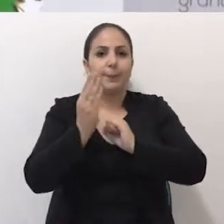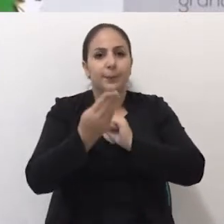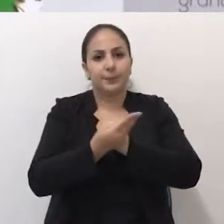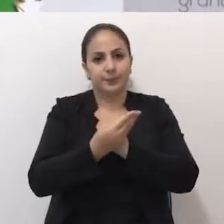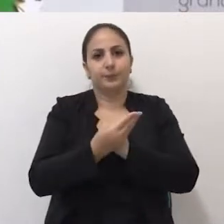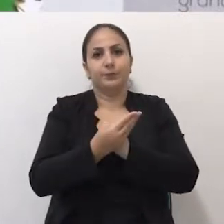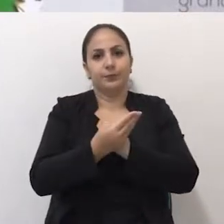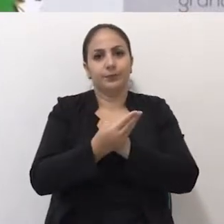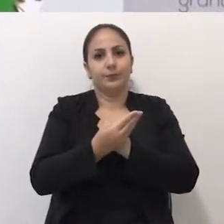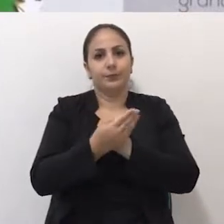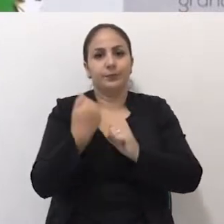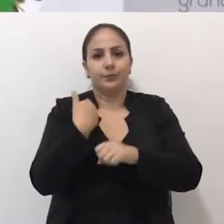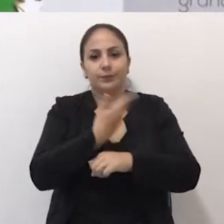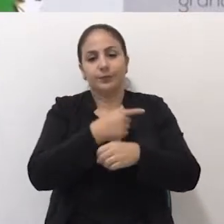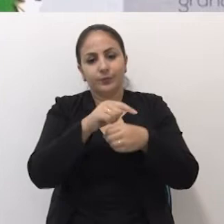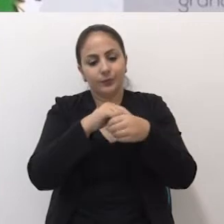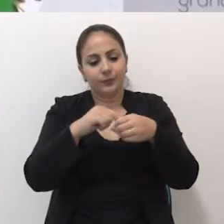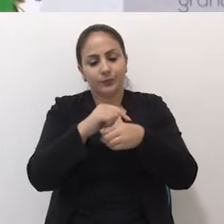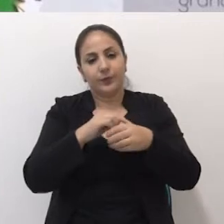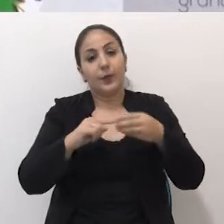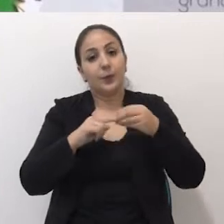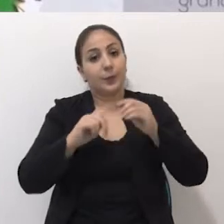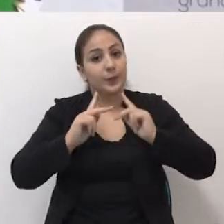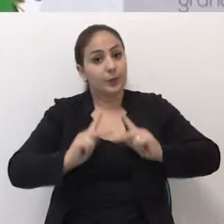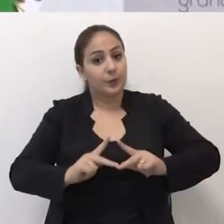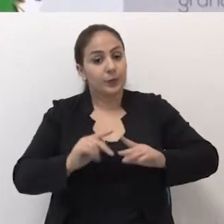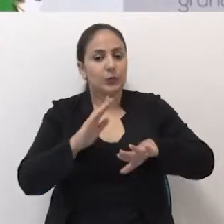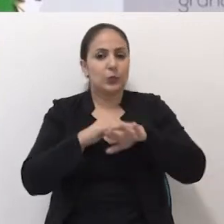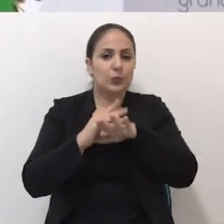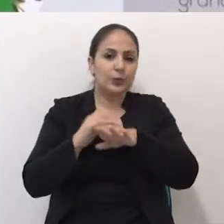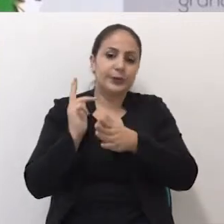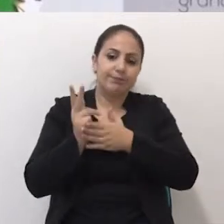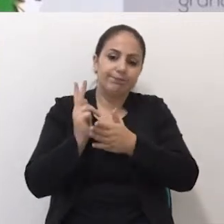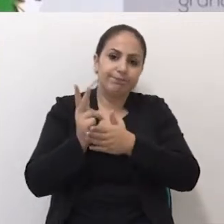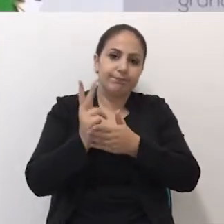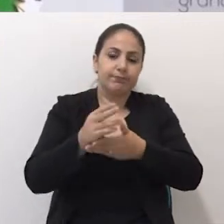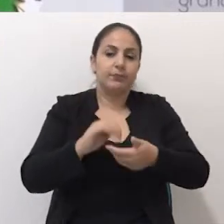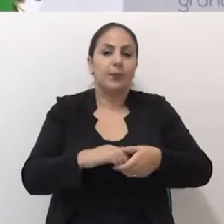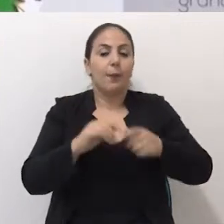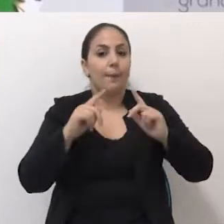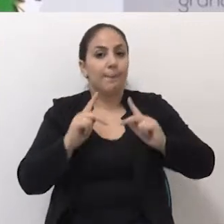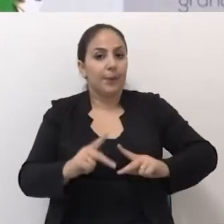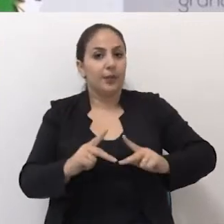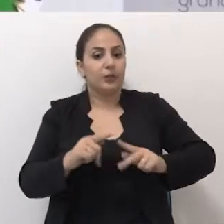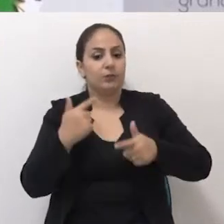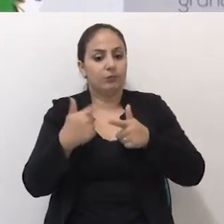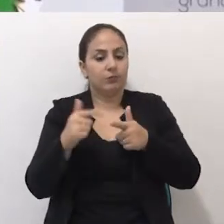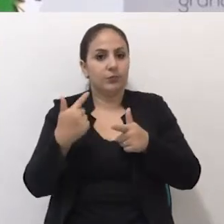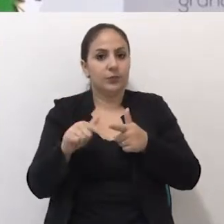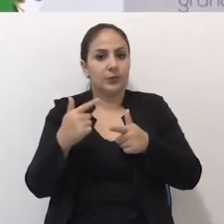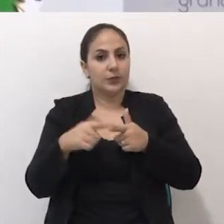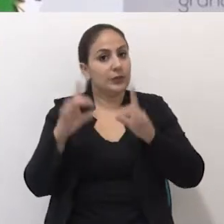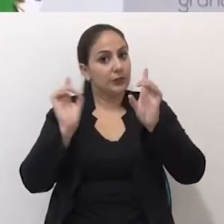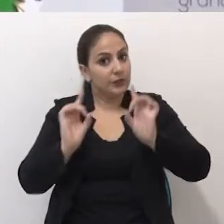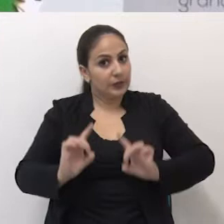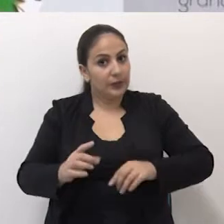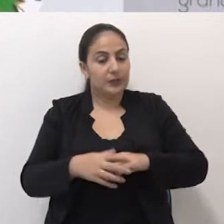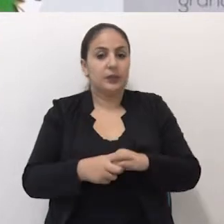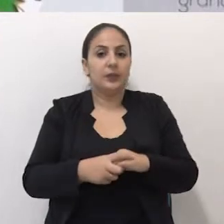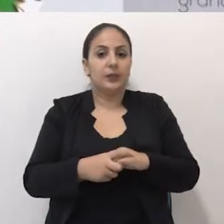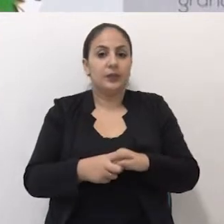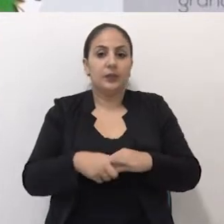dos bairros, da periferia, da nossa cidade, principalmente pessoas com doenças contínuas, pessoas com problemas de